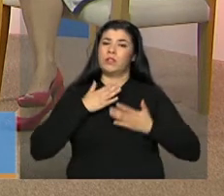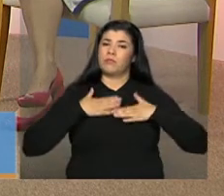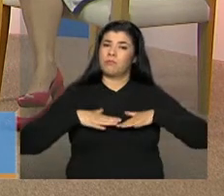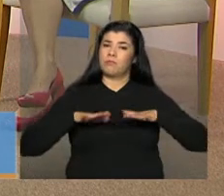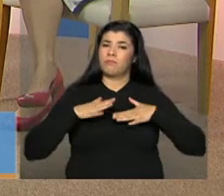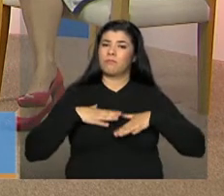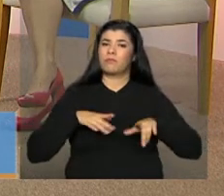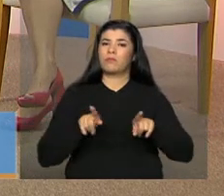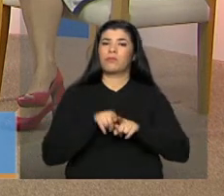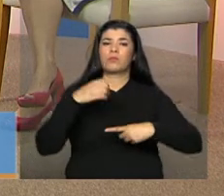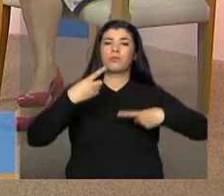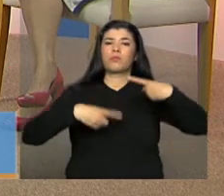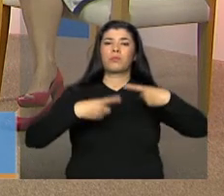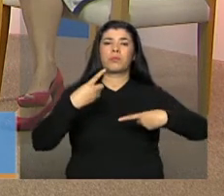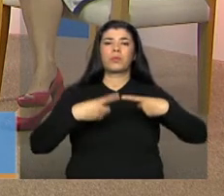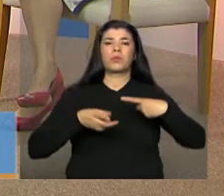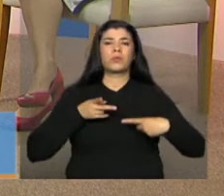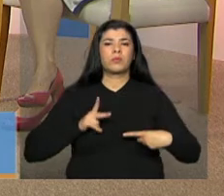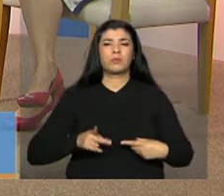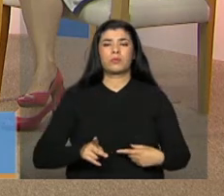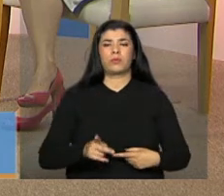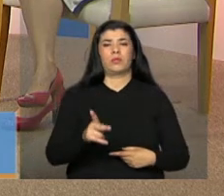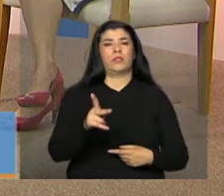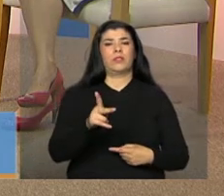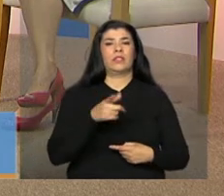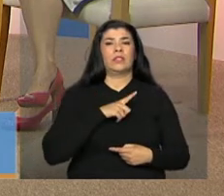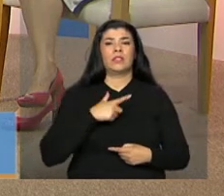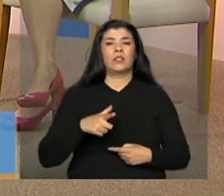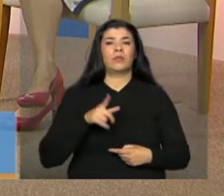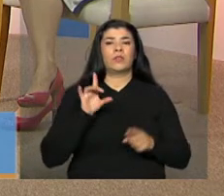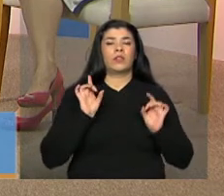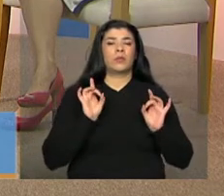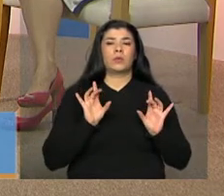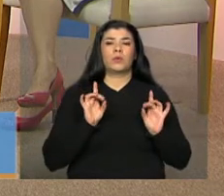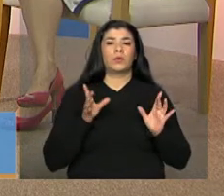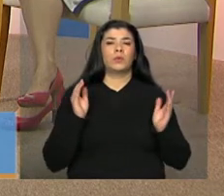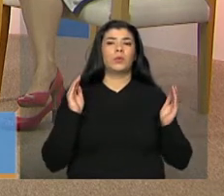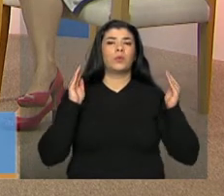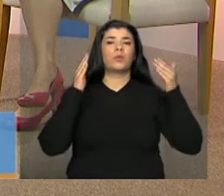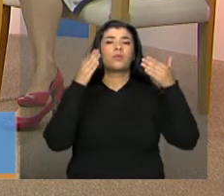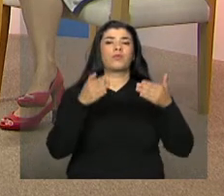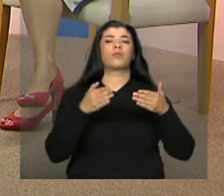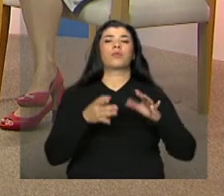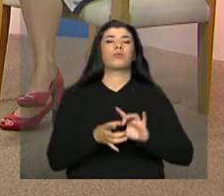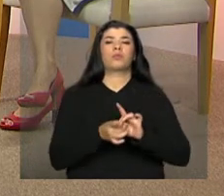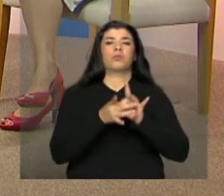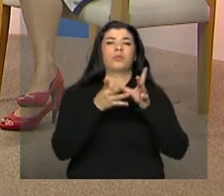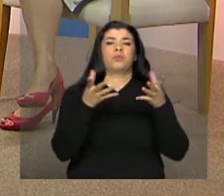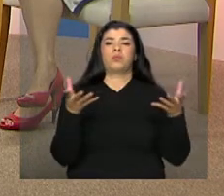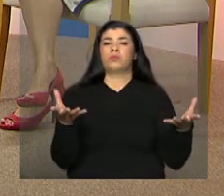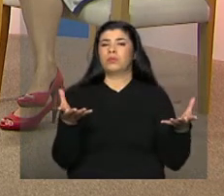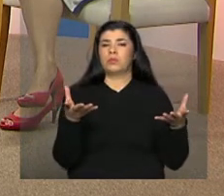é uma política que não fica disposta ao